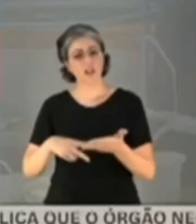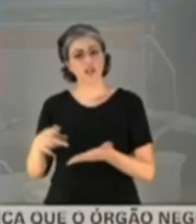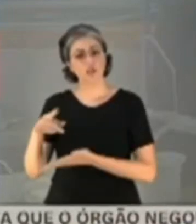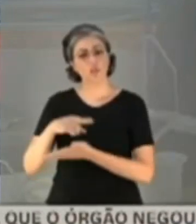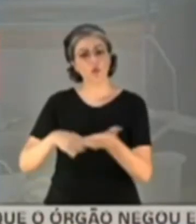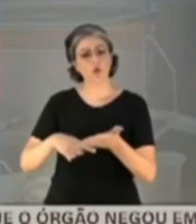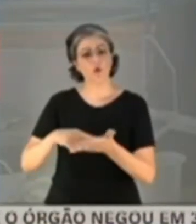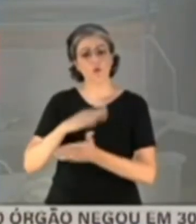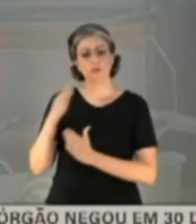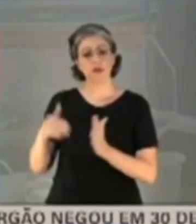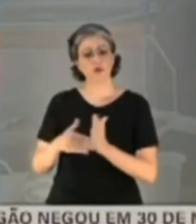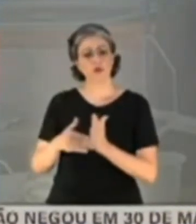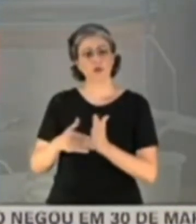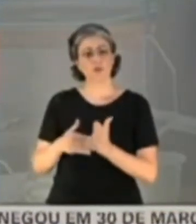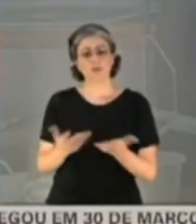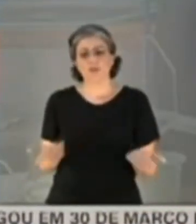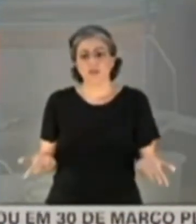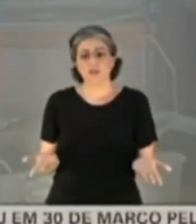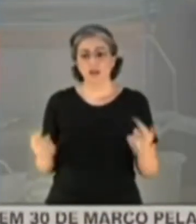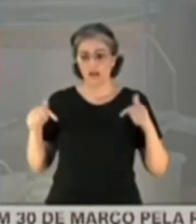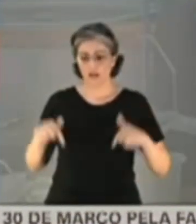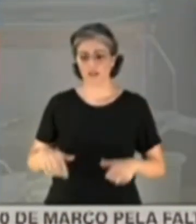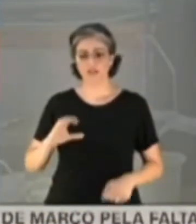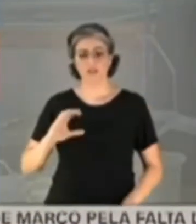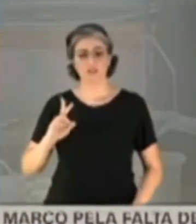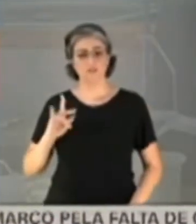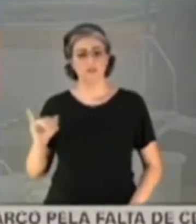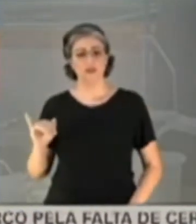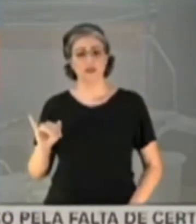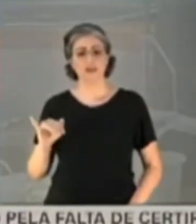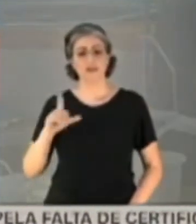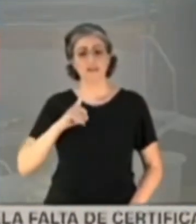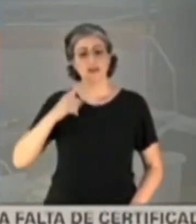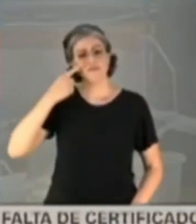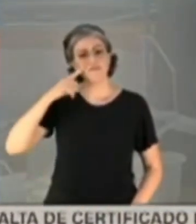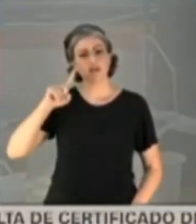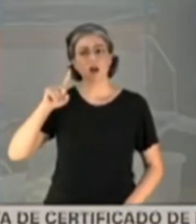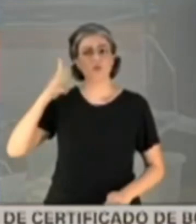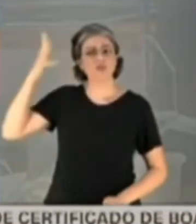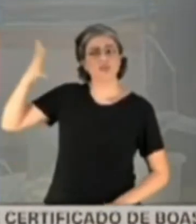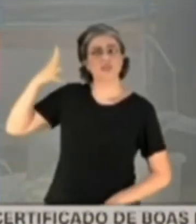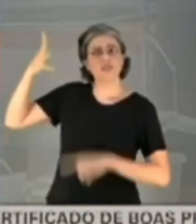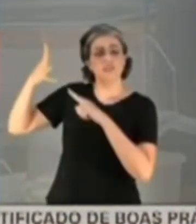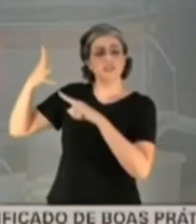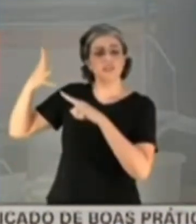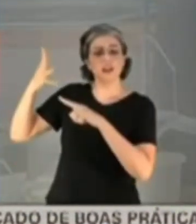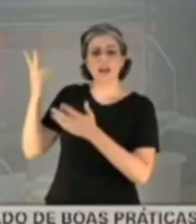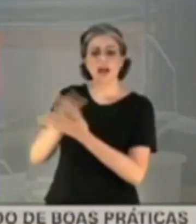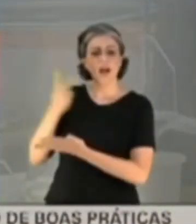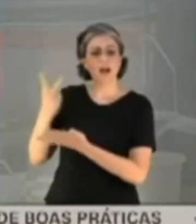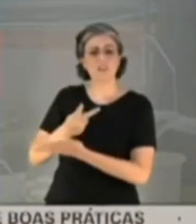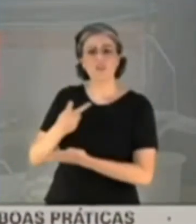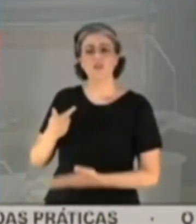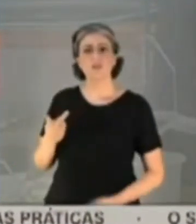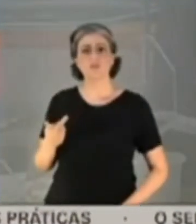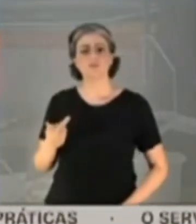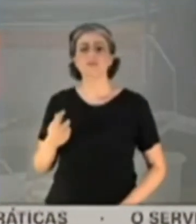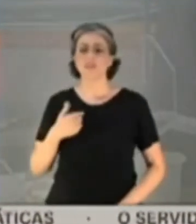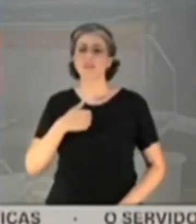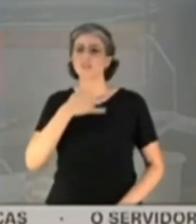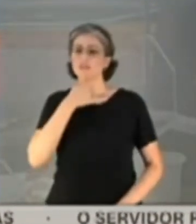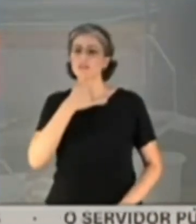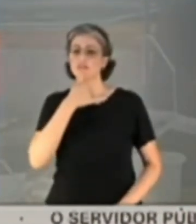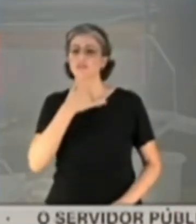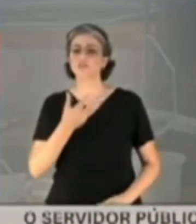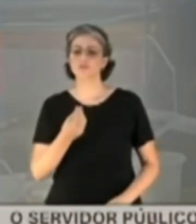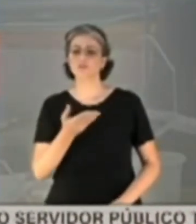Agora, essa CPI está diante de uma fraude de uma narrativa, tá? De uma fraude. E eu lamento muito